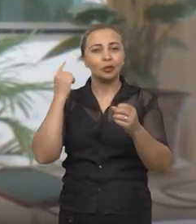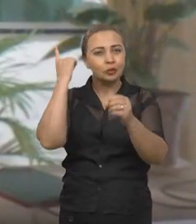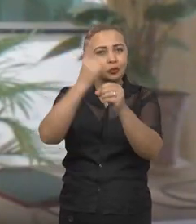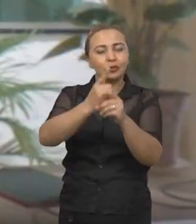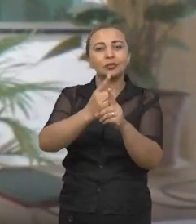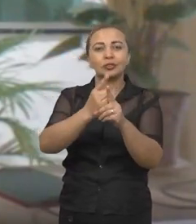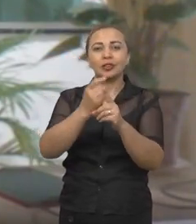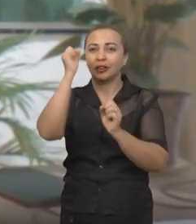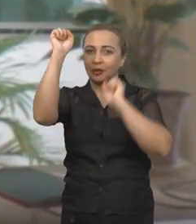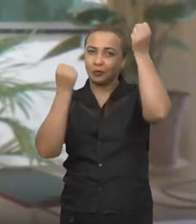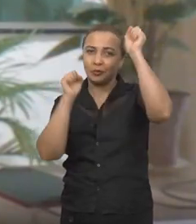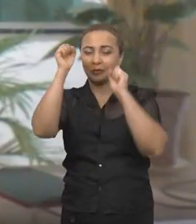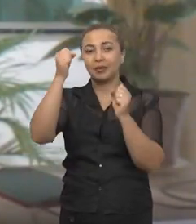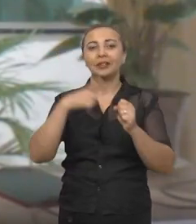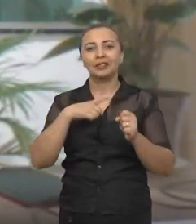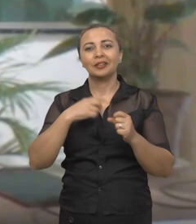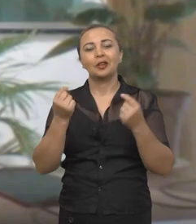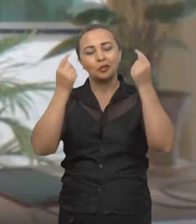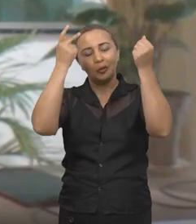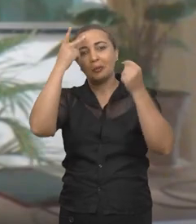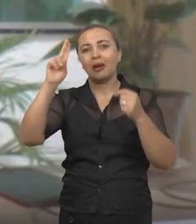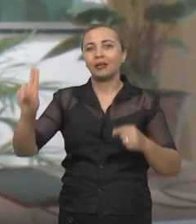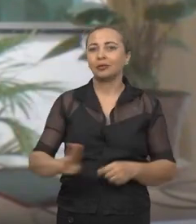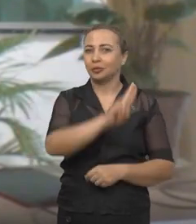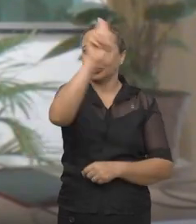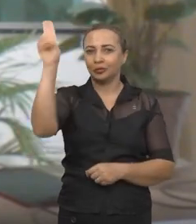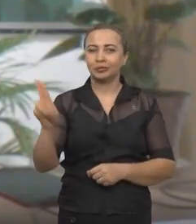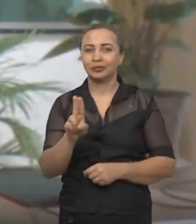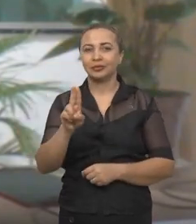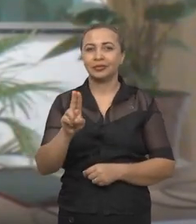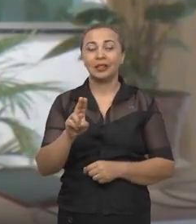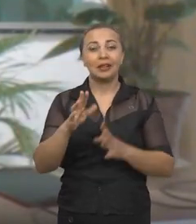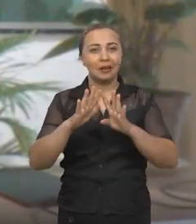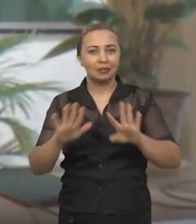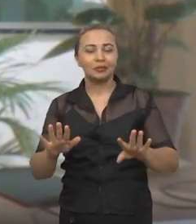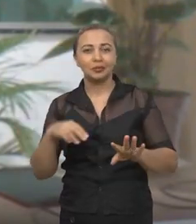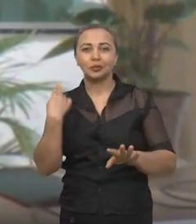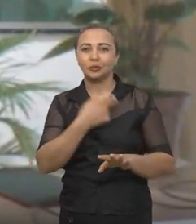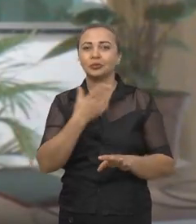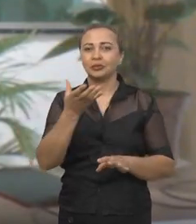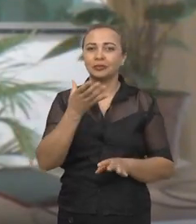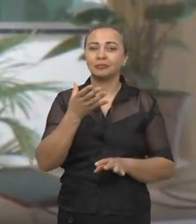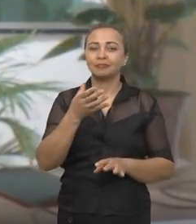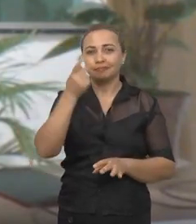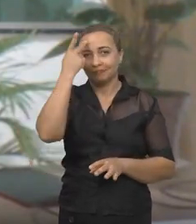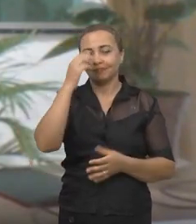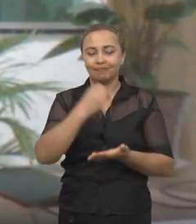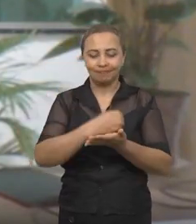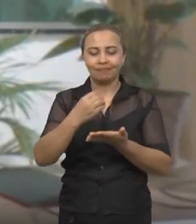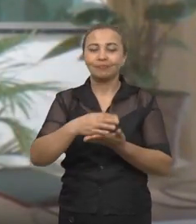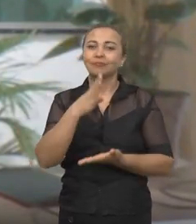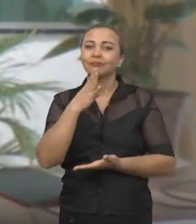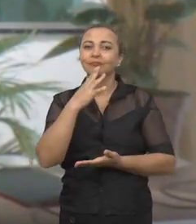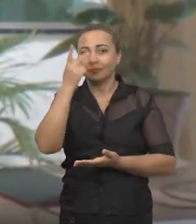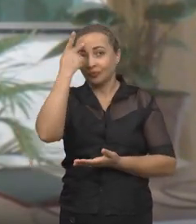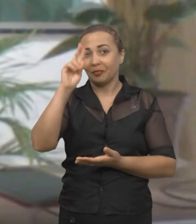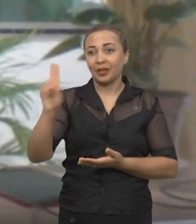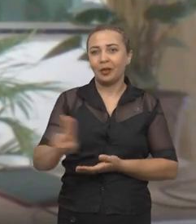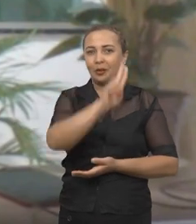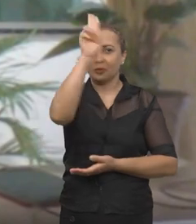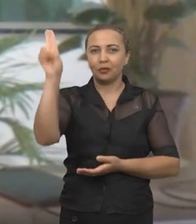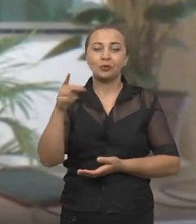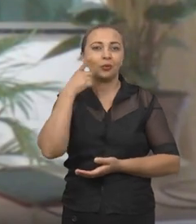a gente consiga captar verbas para a universidade, né, essa é a nossa intenção de gerar essas patentes, para que a universidade